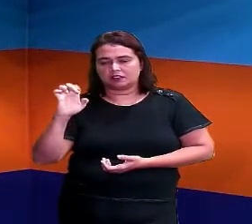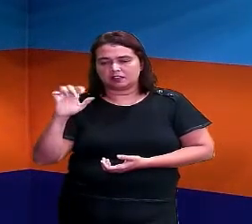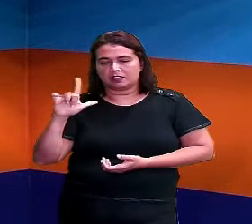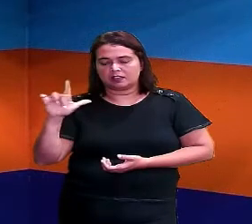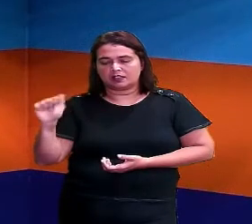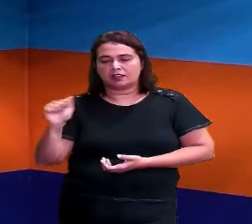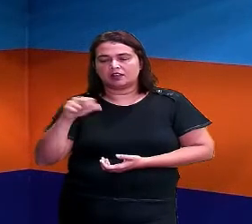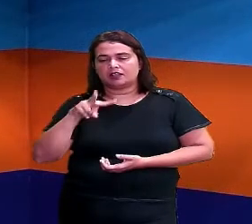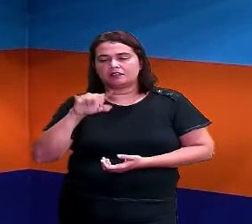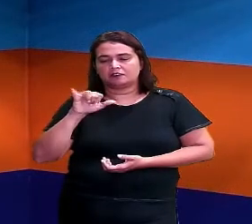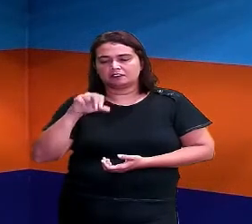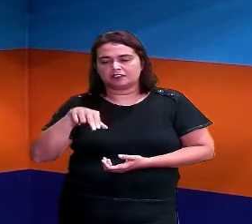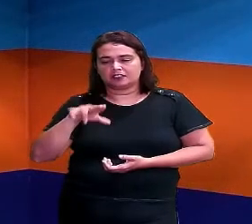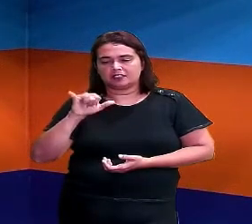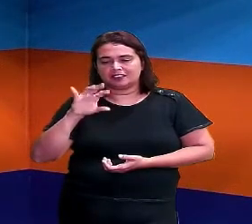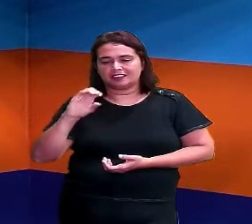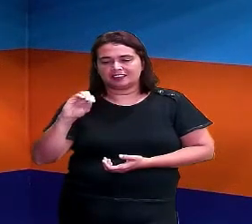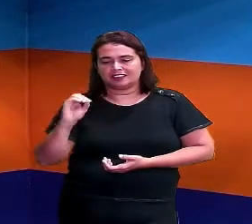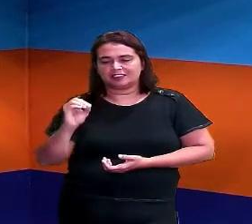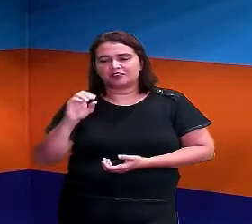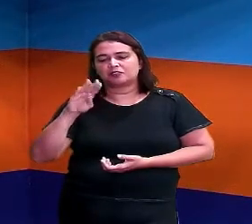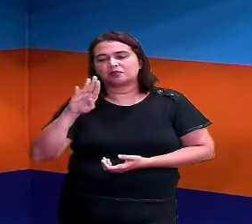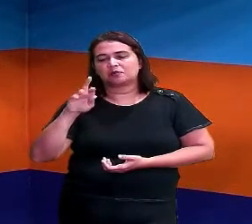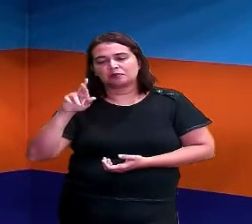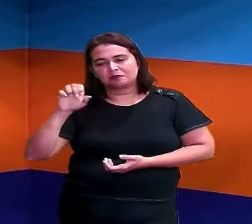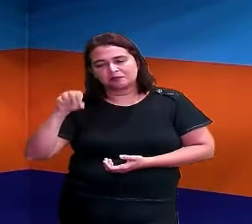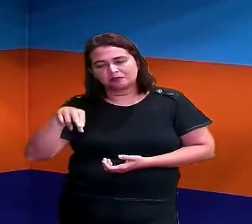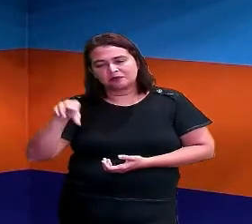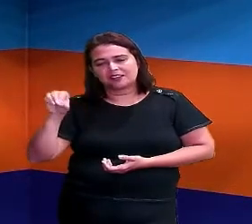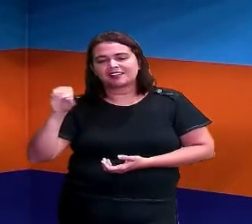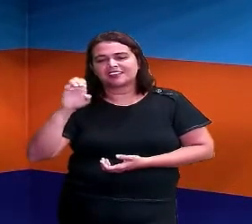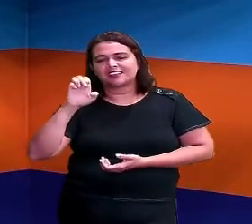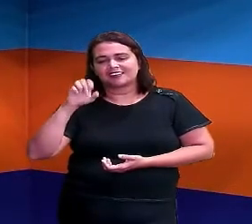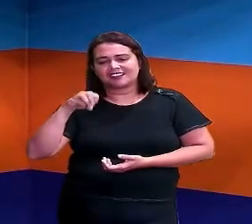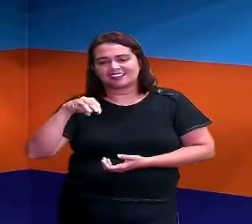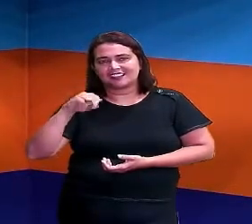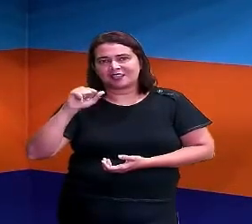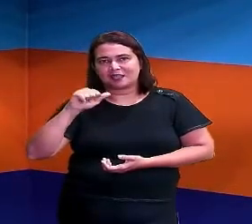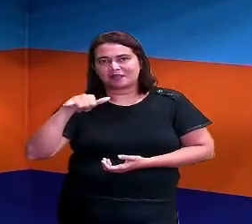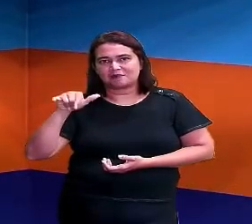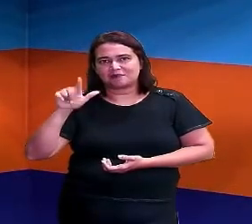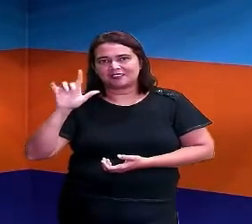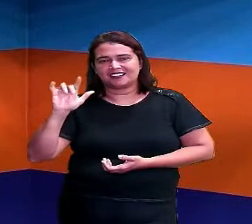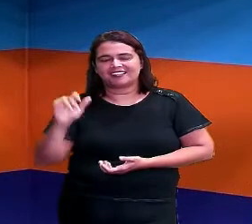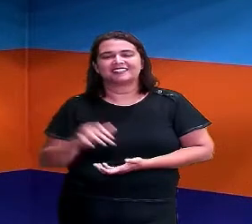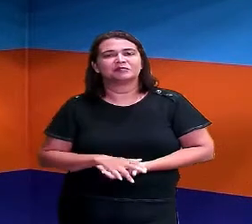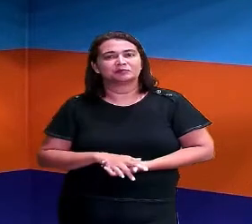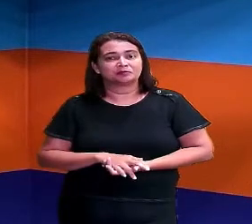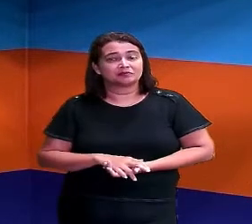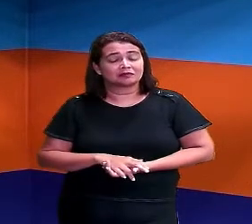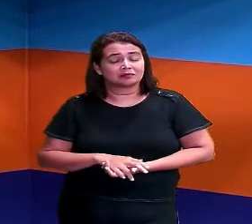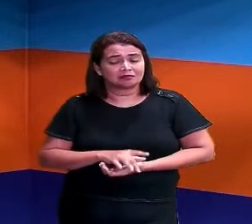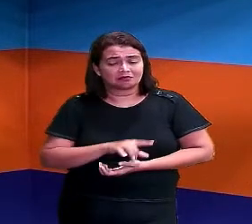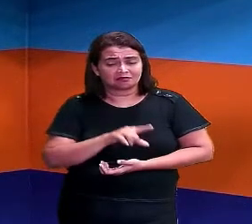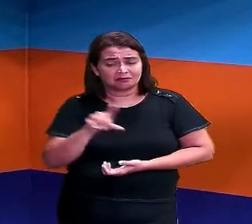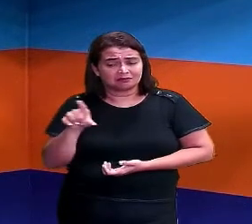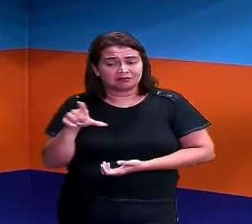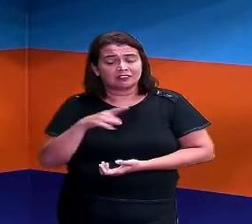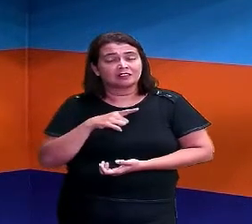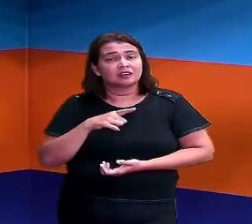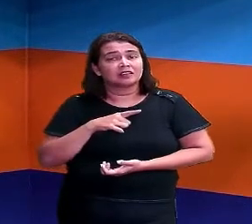Vinícius, Breno e Emily. Então, daí, tem alguma